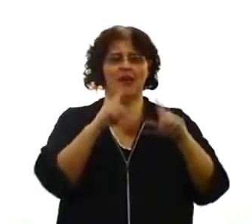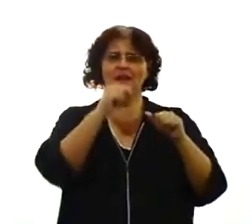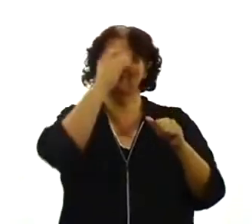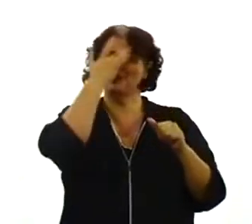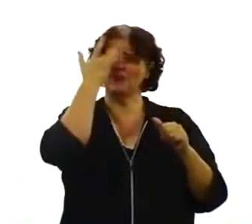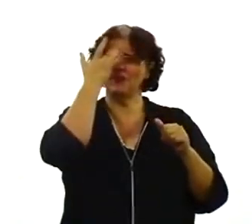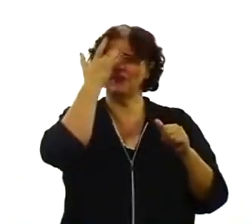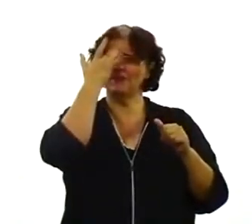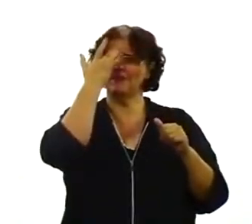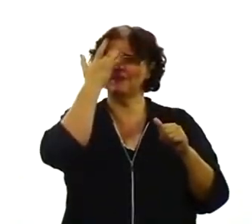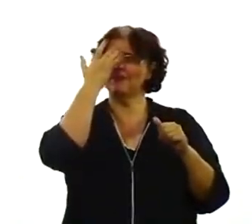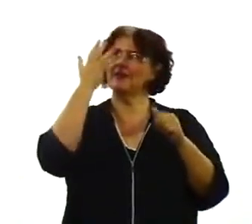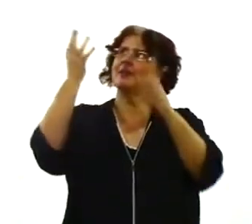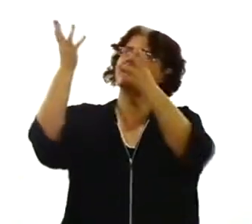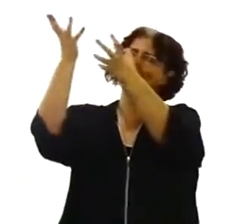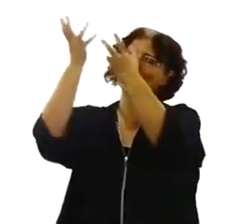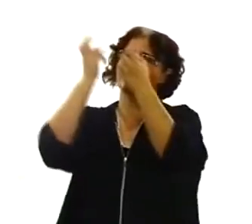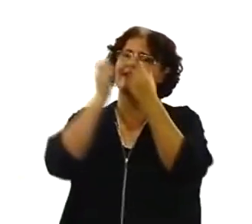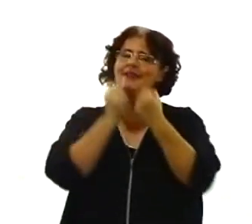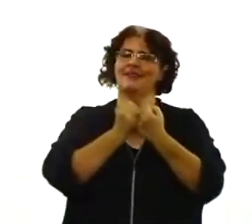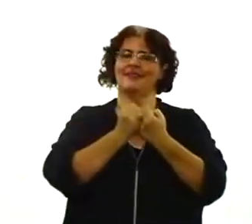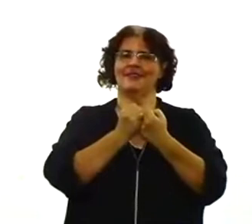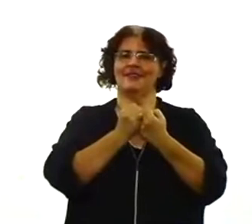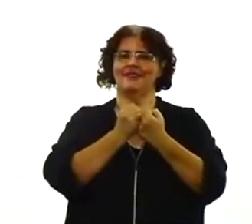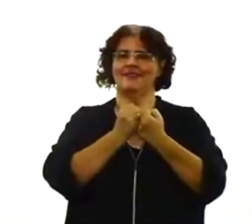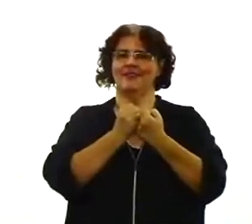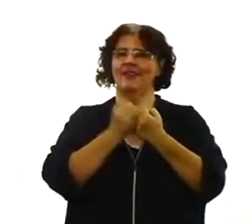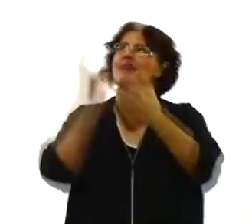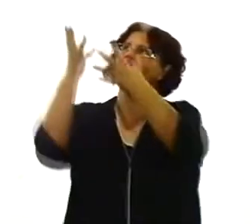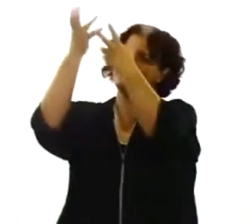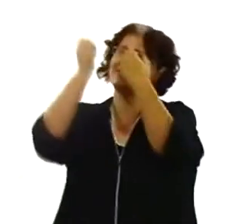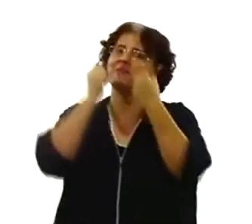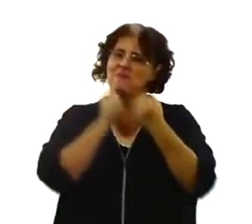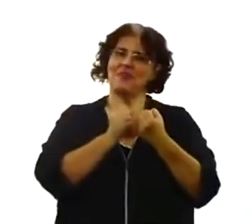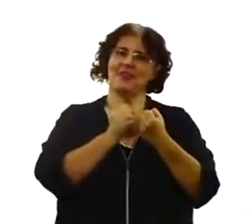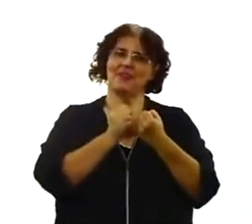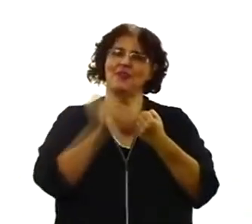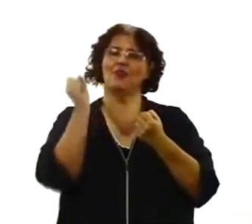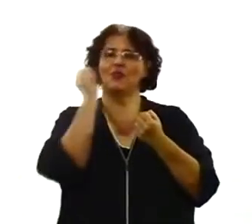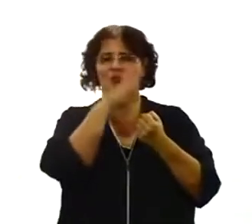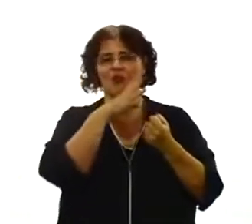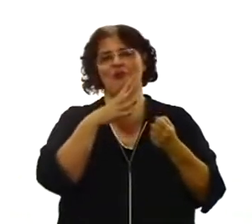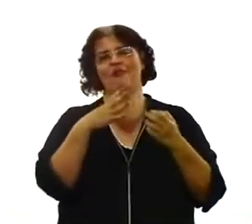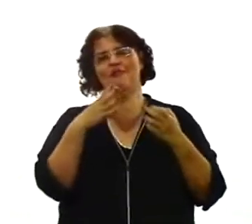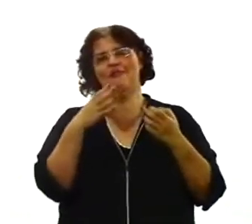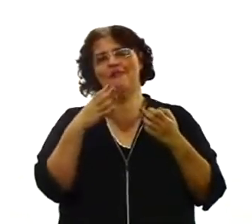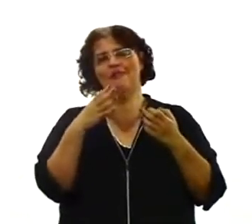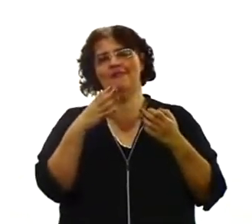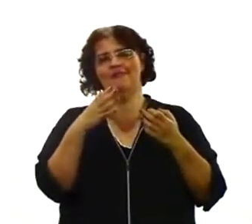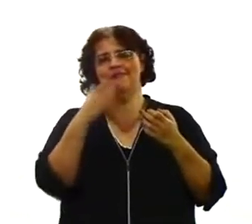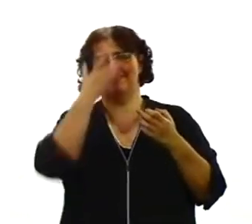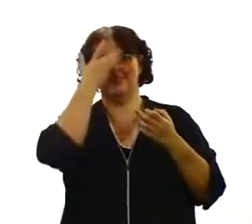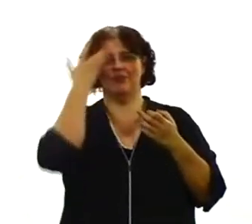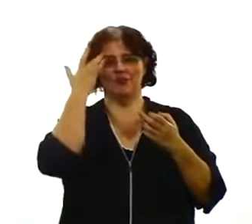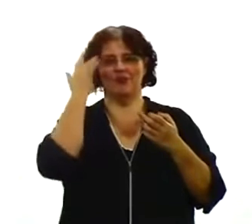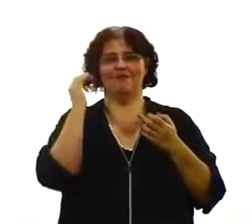compartilhado consigo a espécie nova, a nova humanidade, aquela que vai habitar os